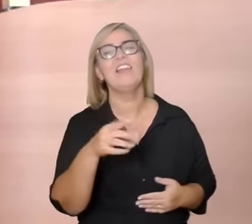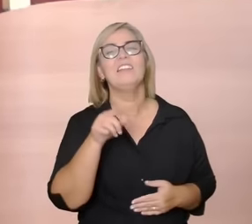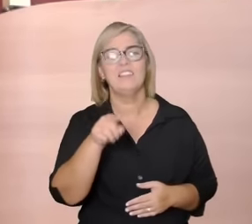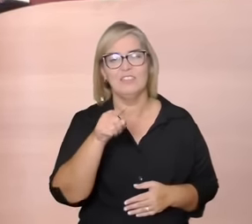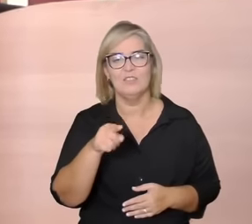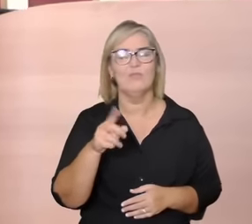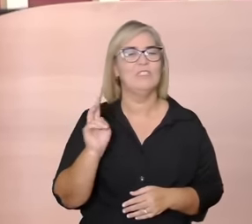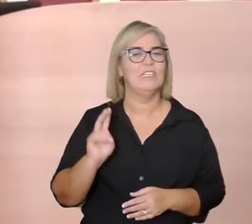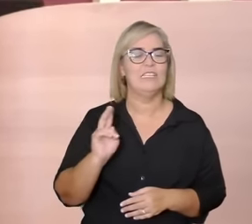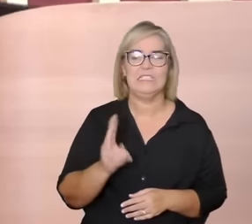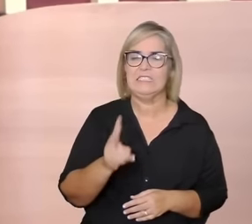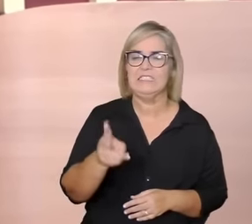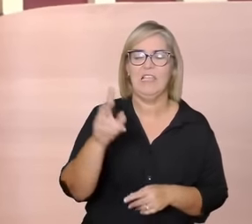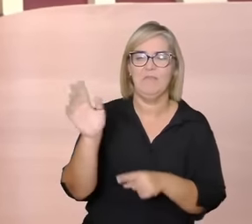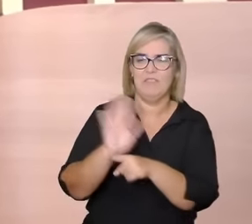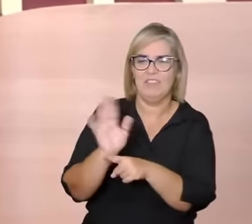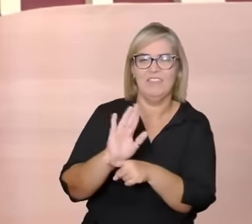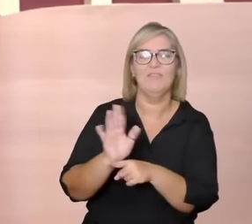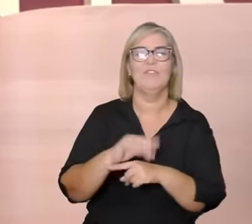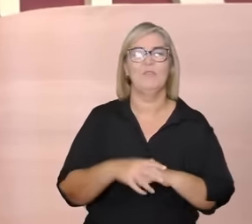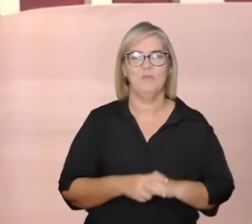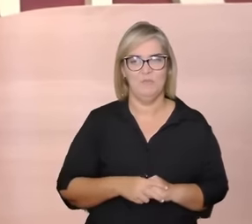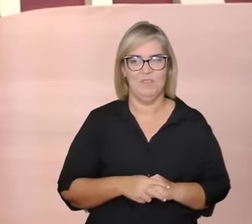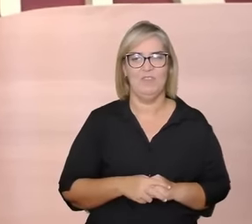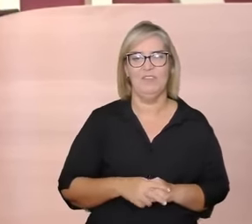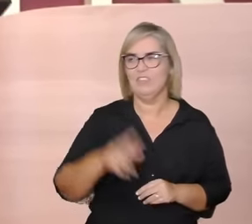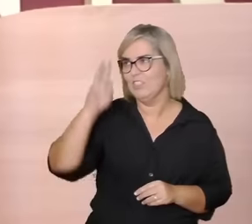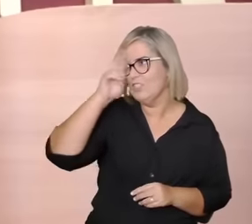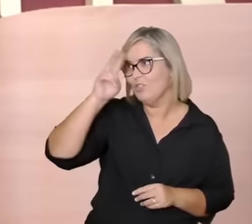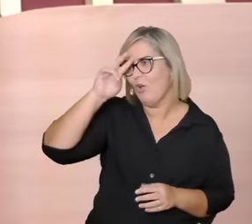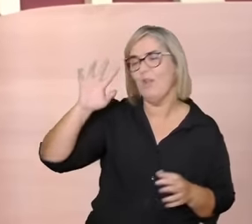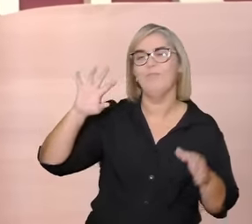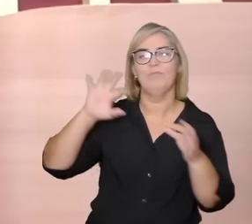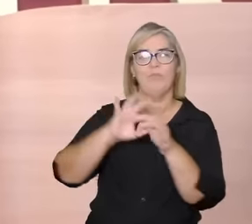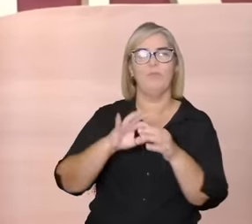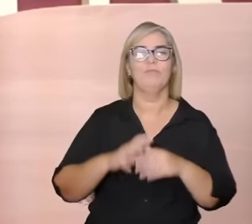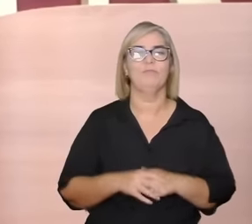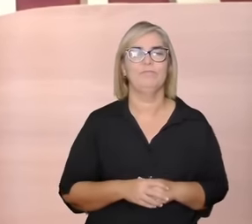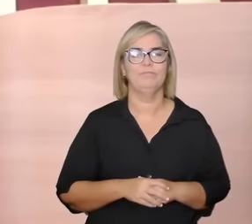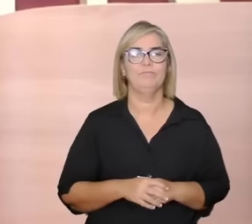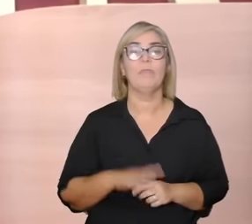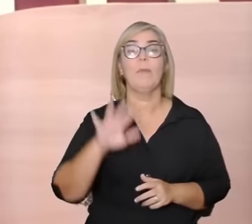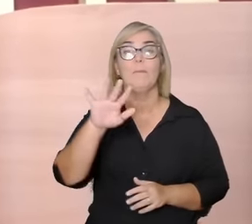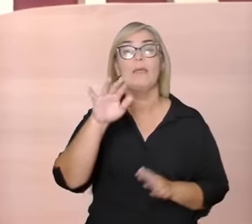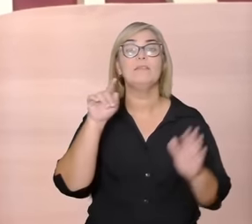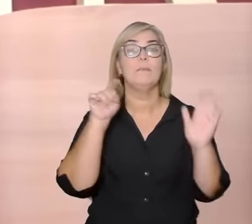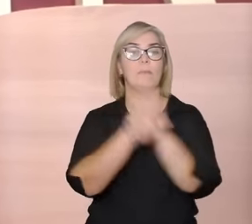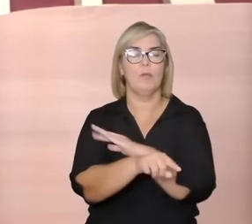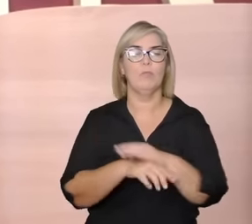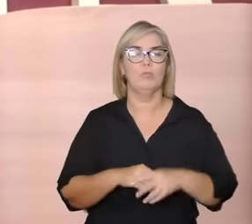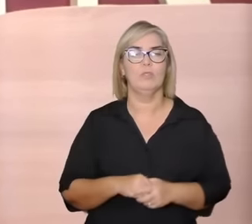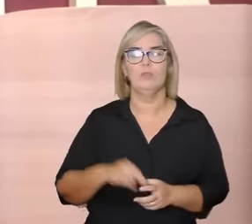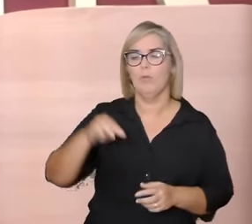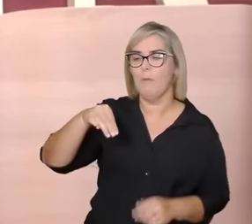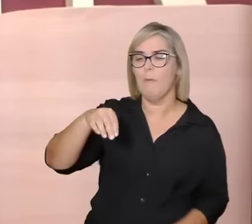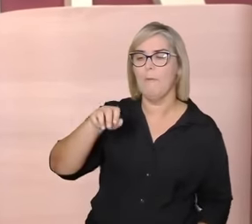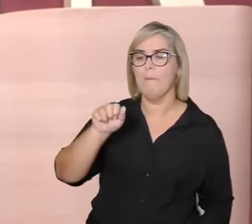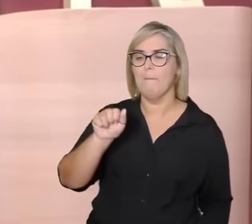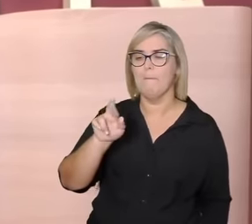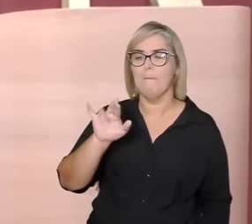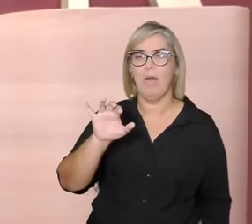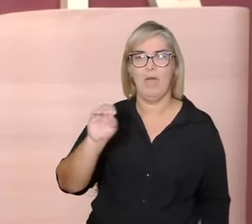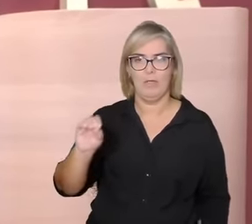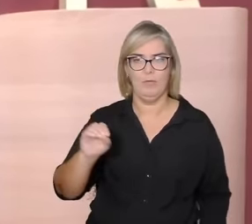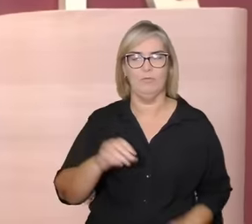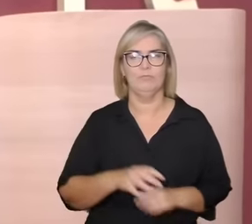anos vamos voltar um pouquinho mas vamos para a pergunta a pergunta é do Mário Masili ele faz a